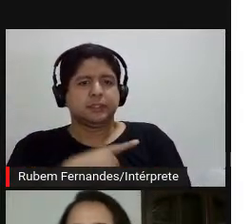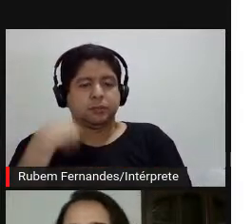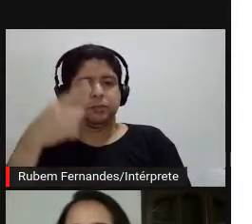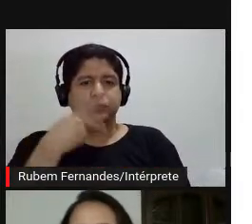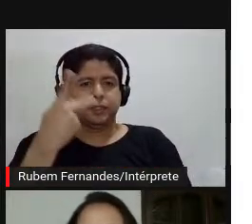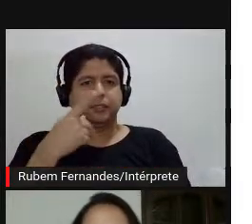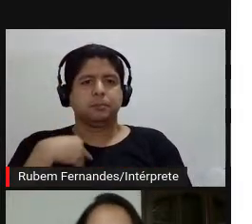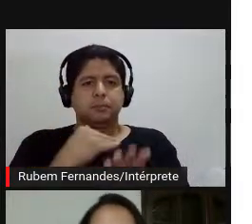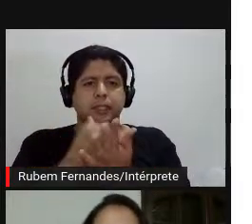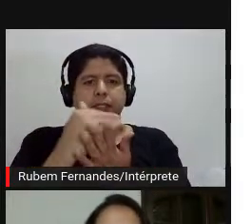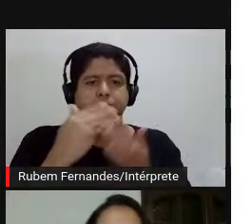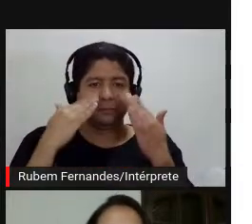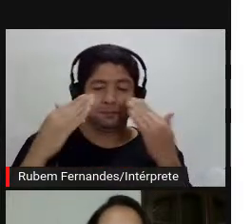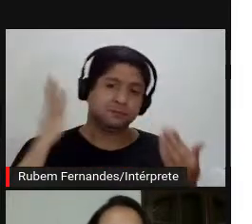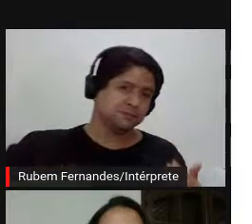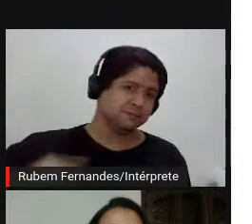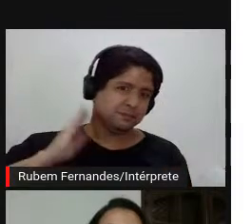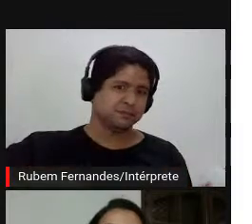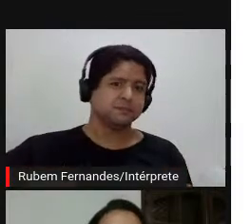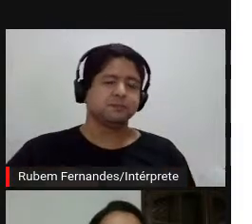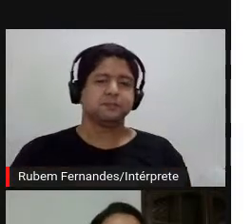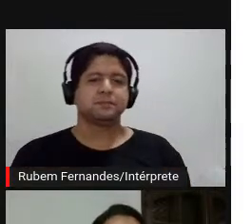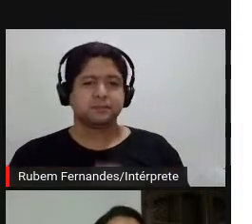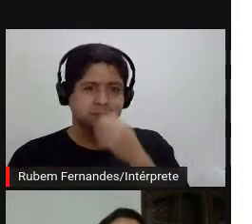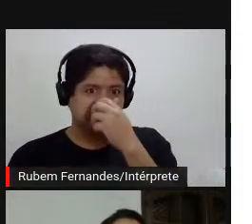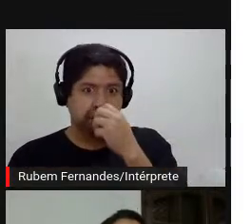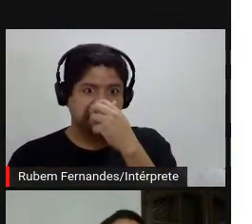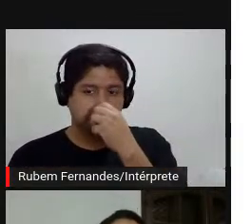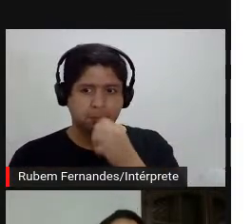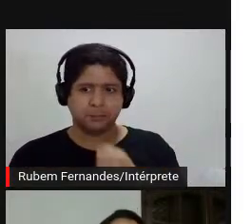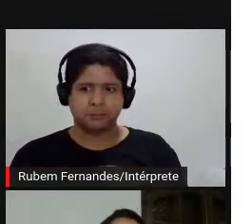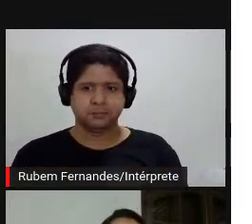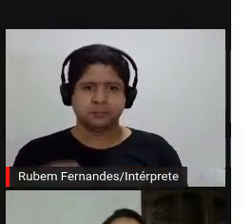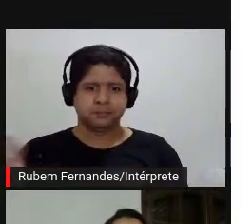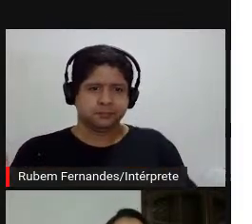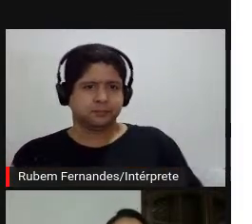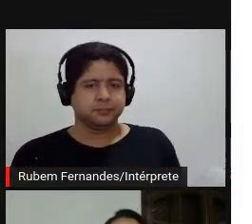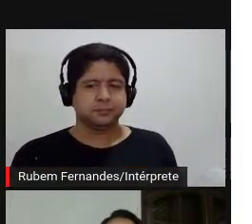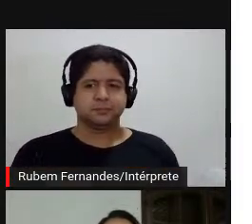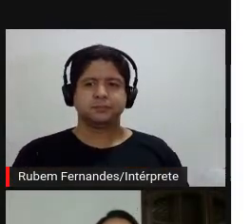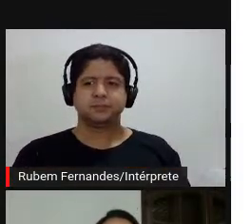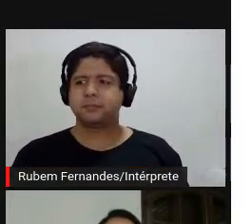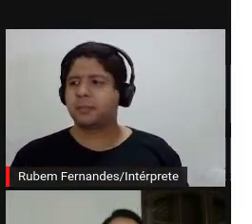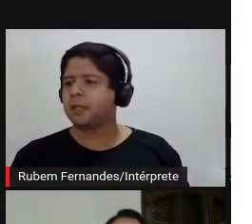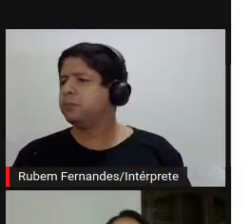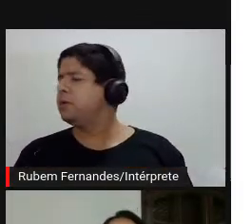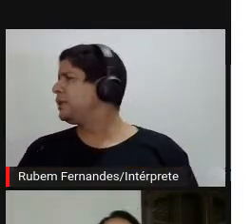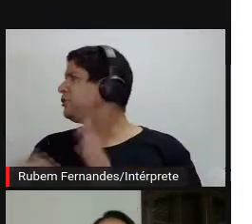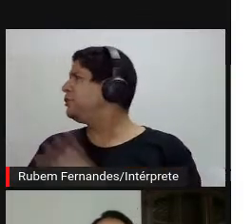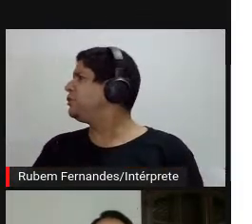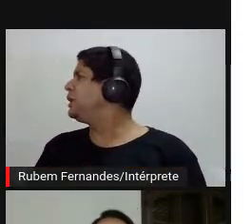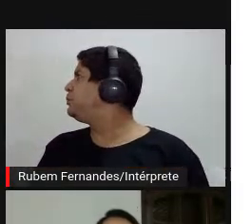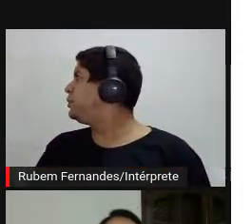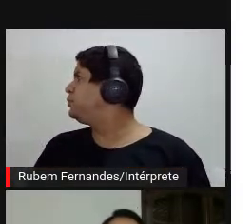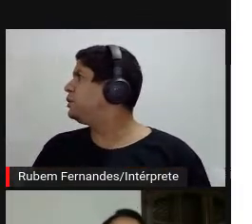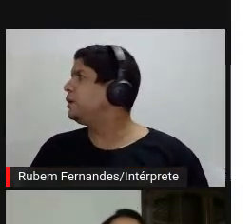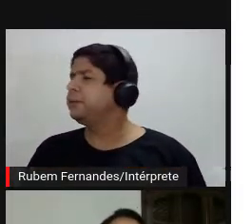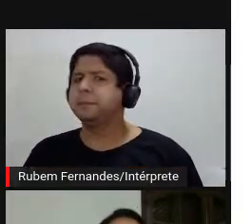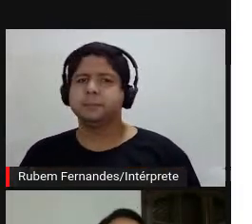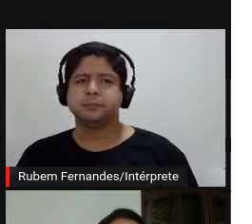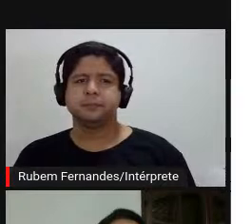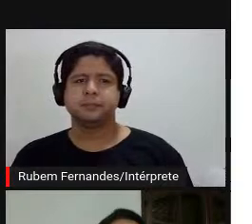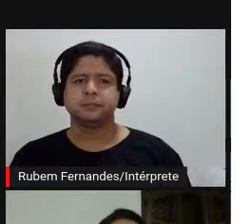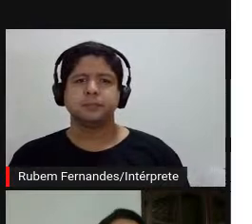ao longo da apresentação. Em vez de ele falar em obras individualmente, ah, esse trabalho aqui era isso, aquele era outro, ele vai falar de